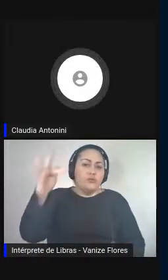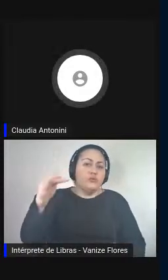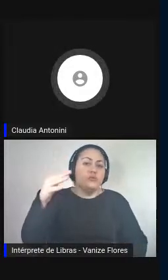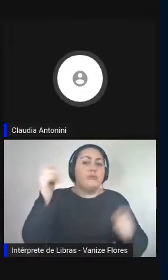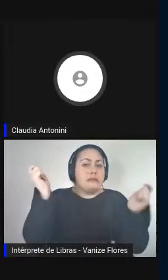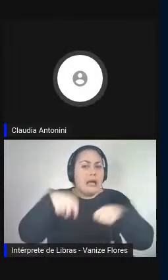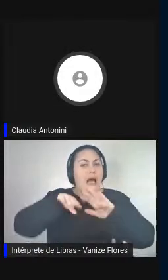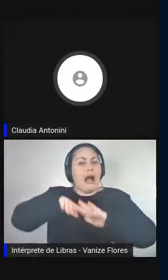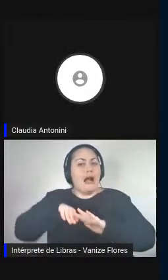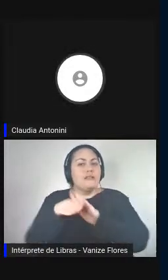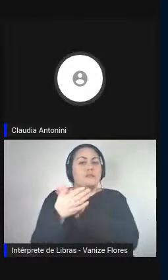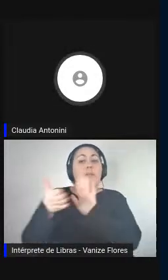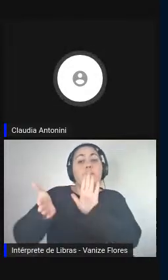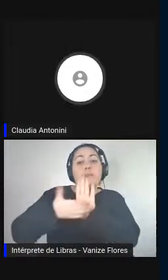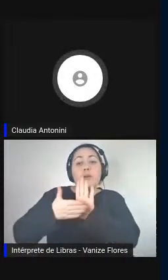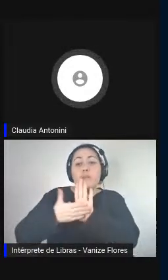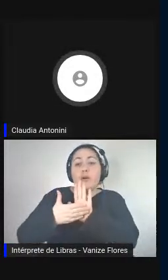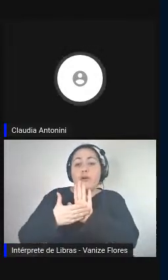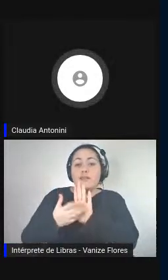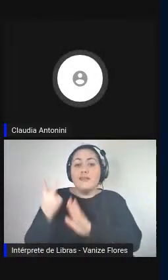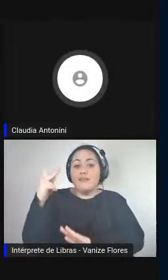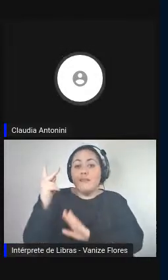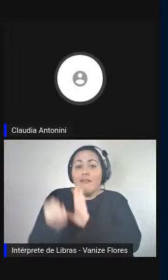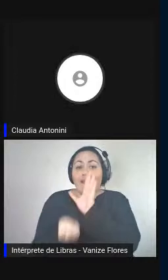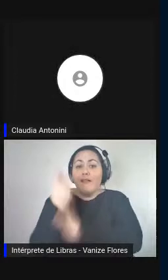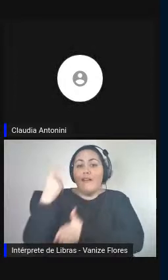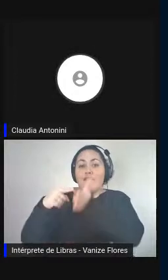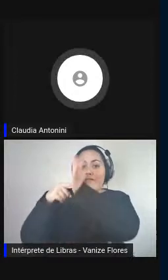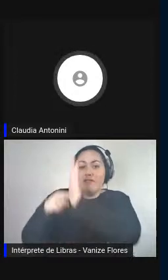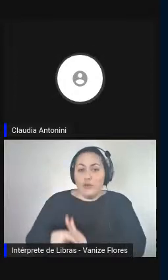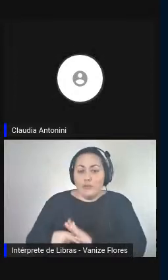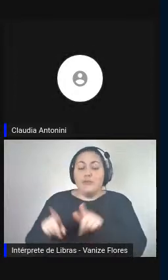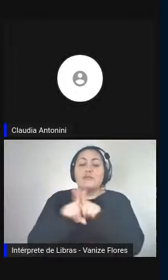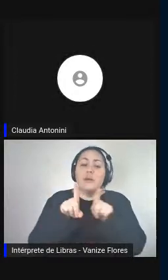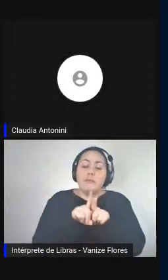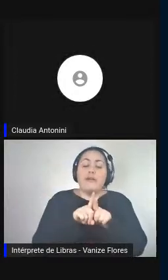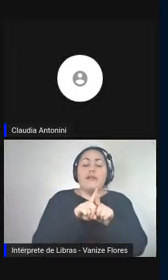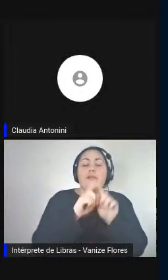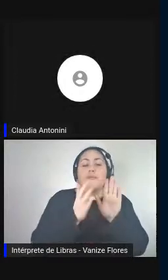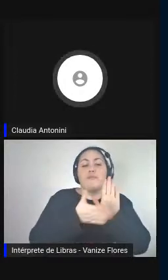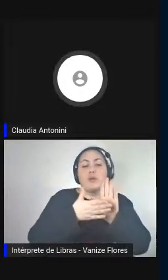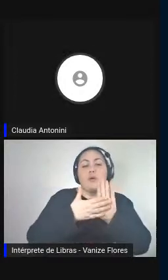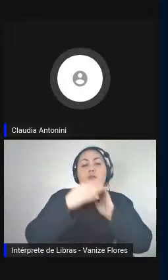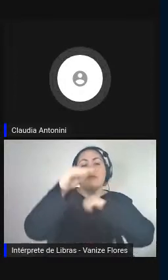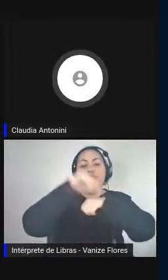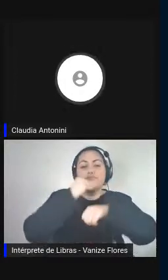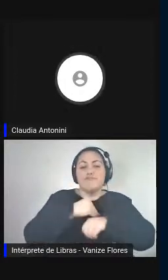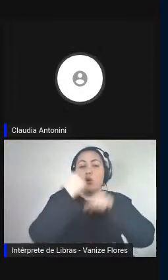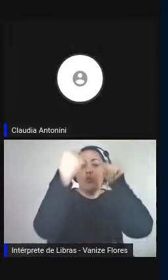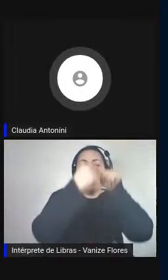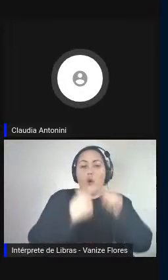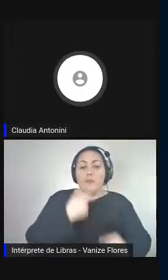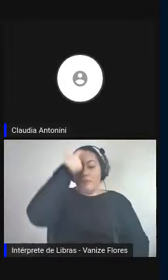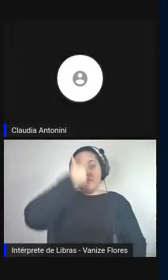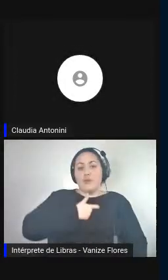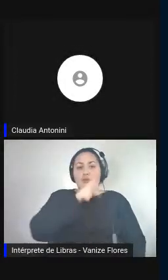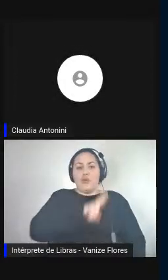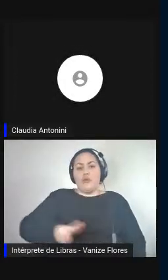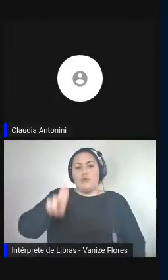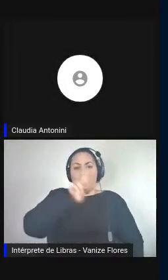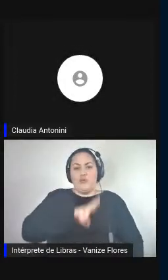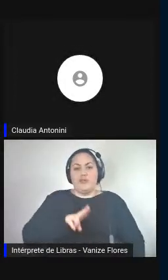as sugestões baseadas no usuário. Então, um grande desafio